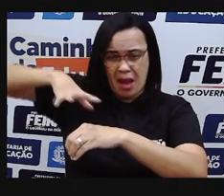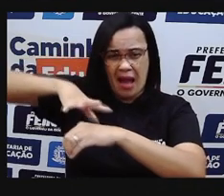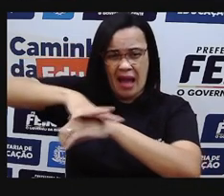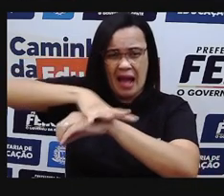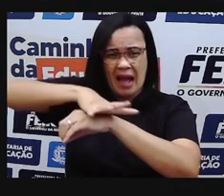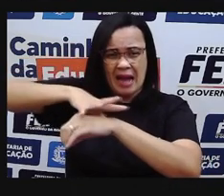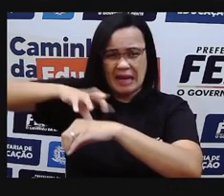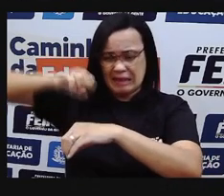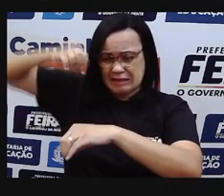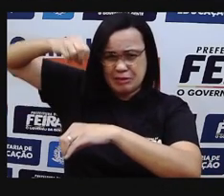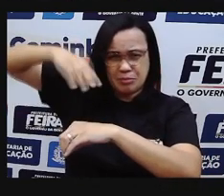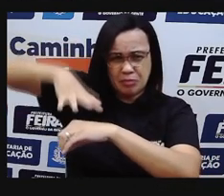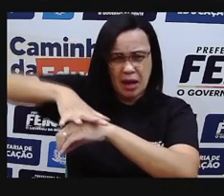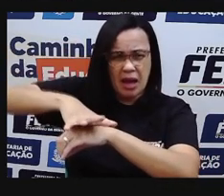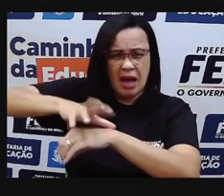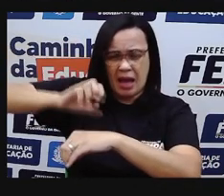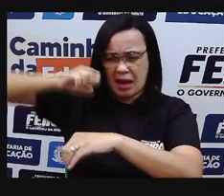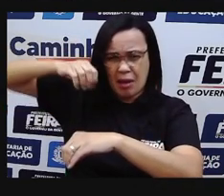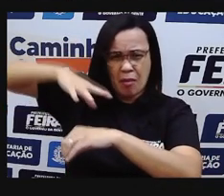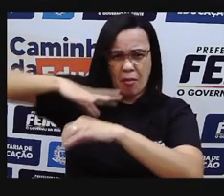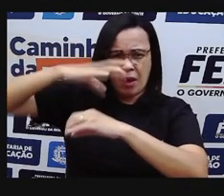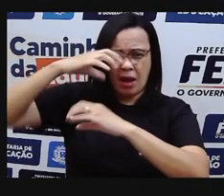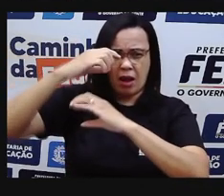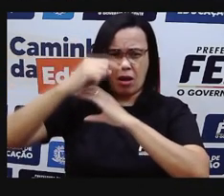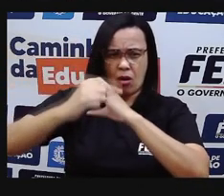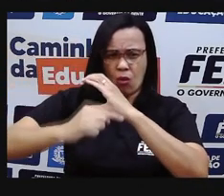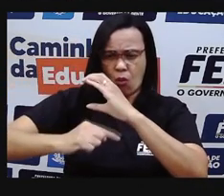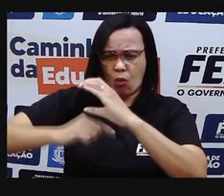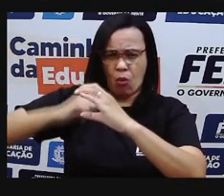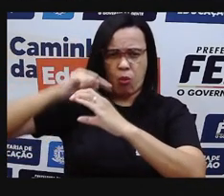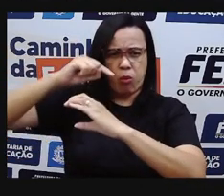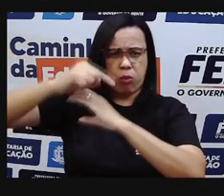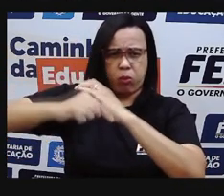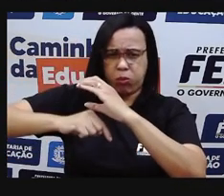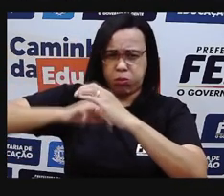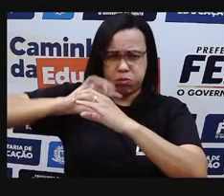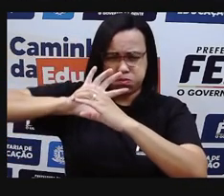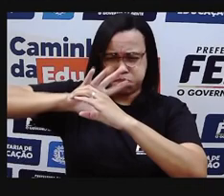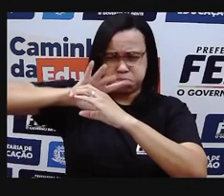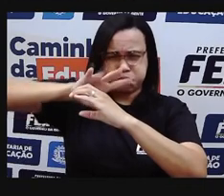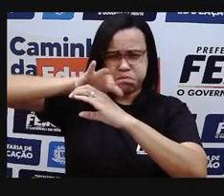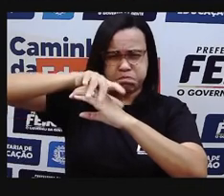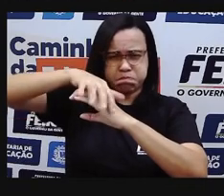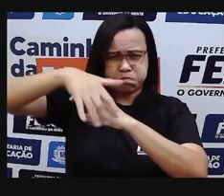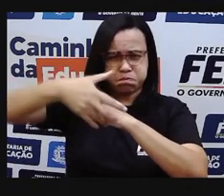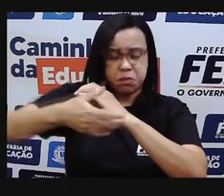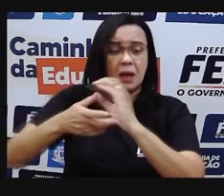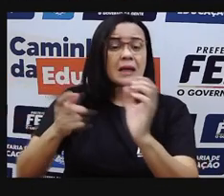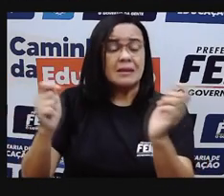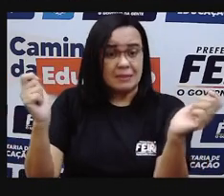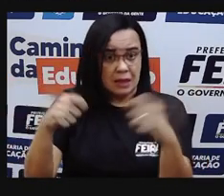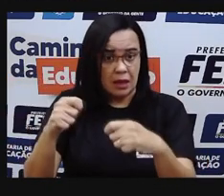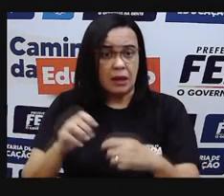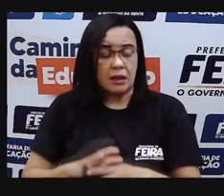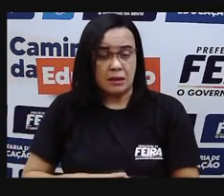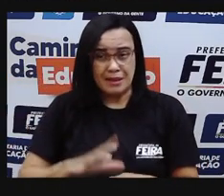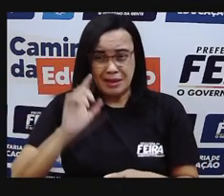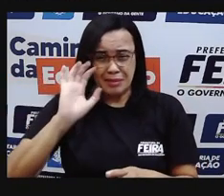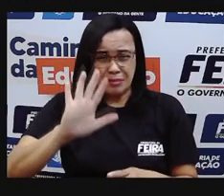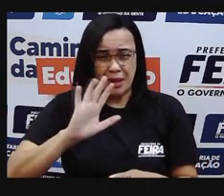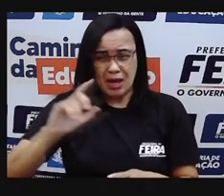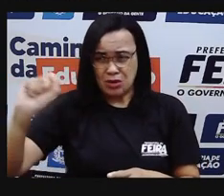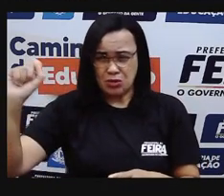alcançar a nossa superfície do nosso planeta. E esses raios ultravioletas, eles são sempre maléficos? Não.